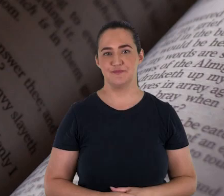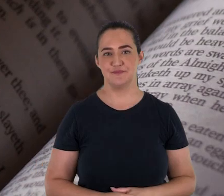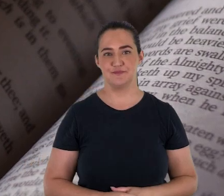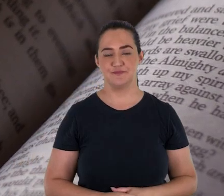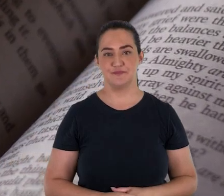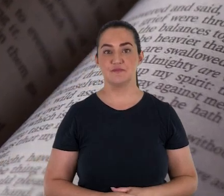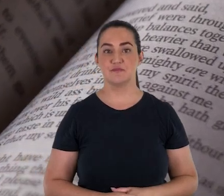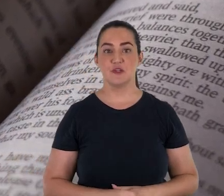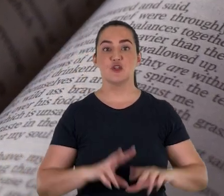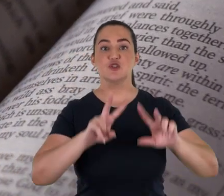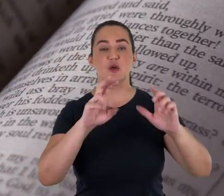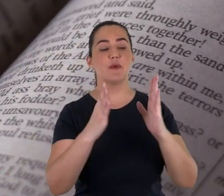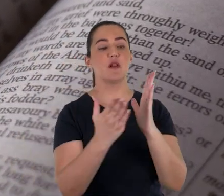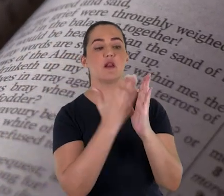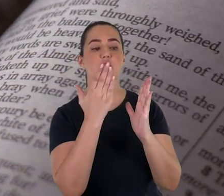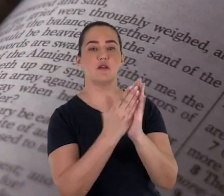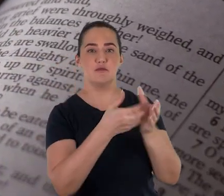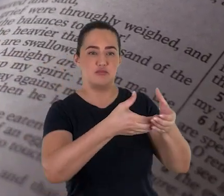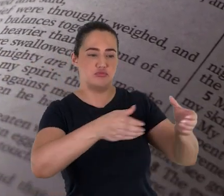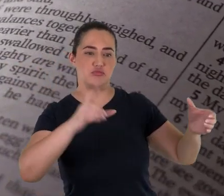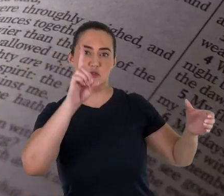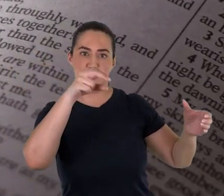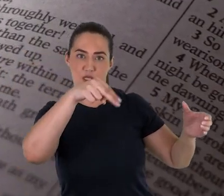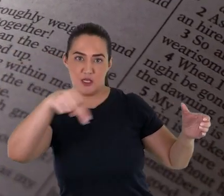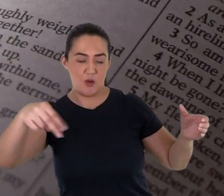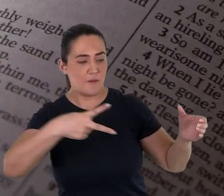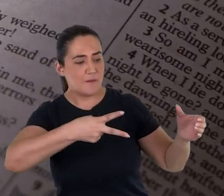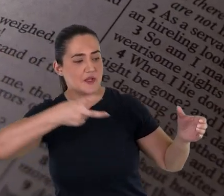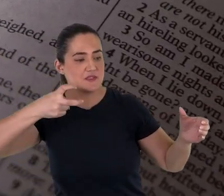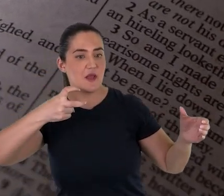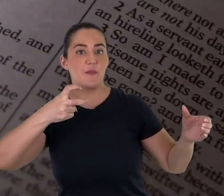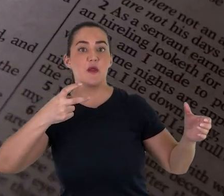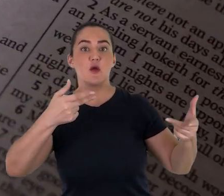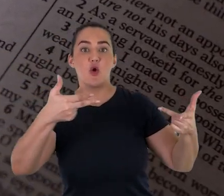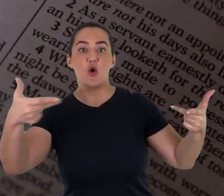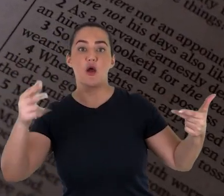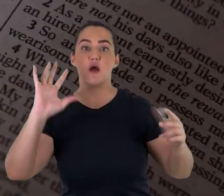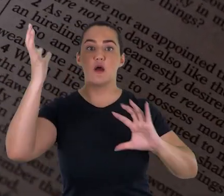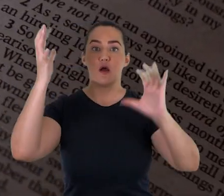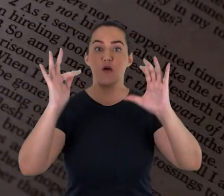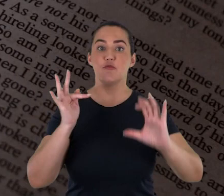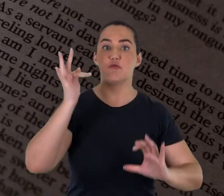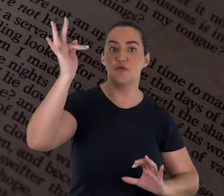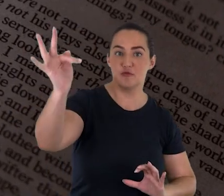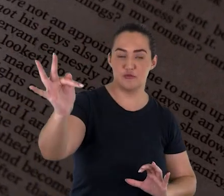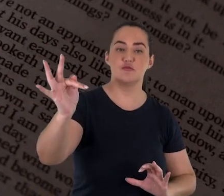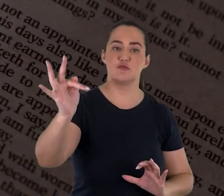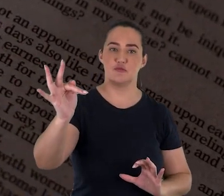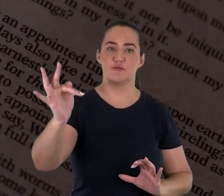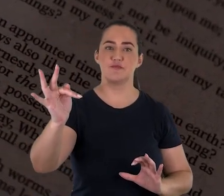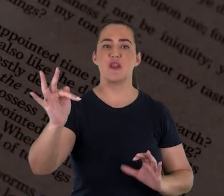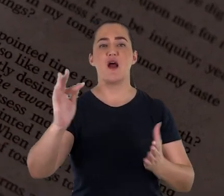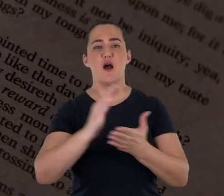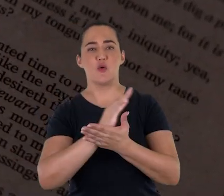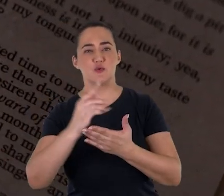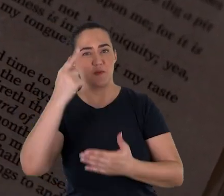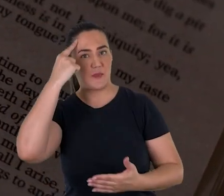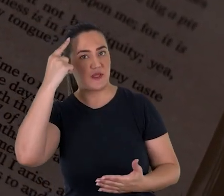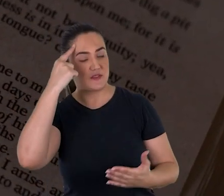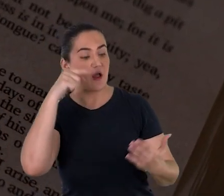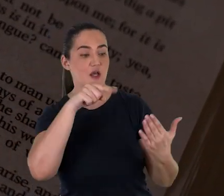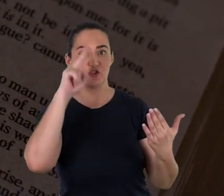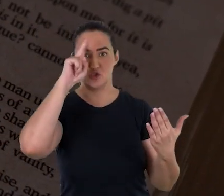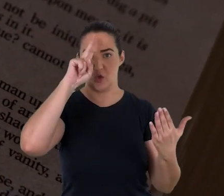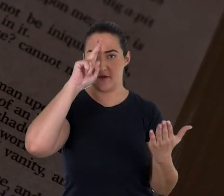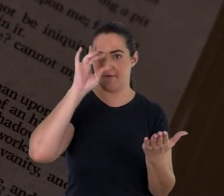o caráter apocalíptico do livro de Daniel tem sido visto, embora negligenciado, em alguns sermões. Mesmo aqueles que o consideram uma história